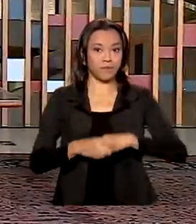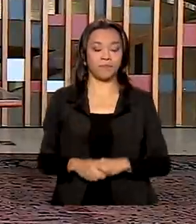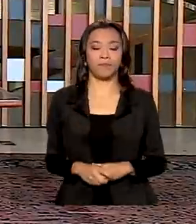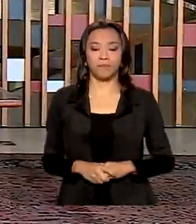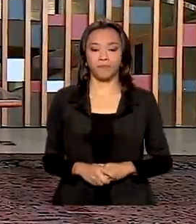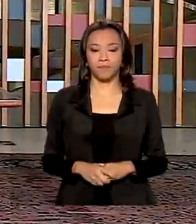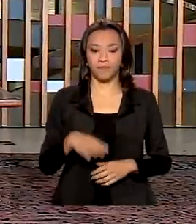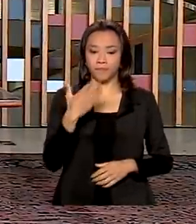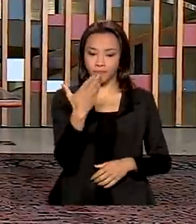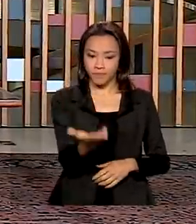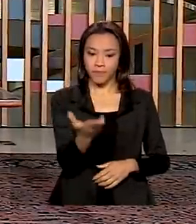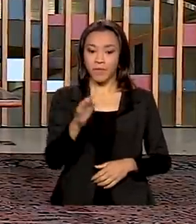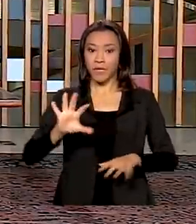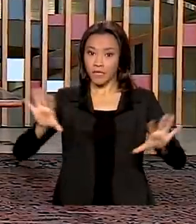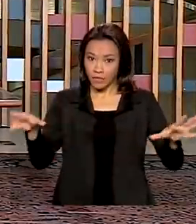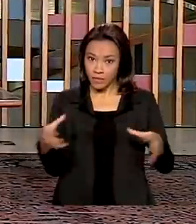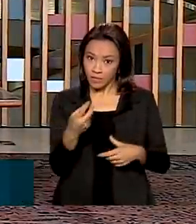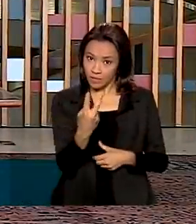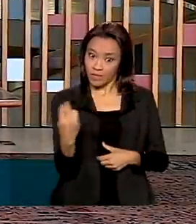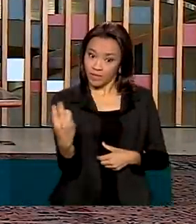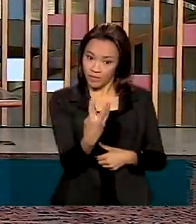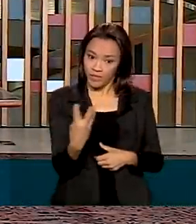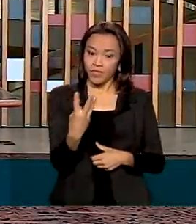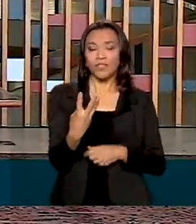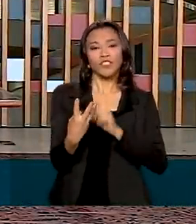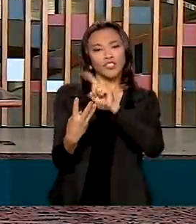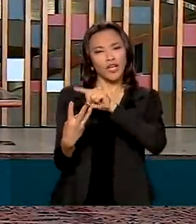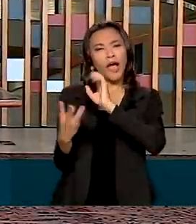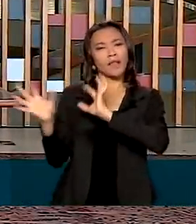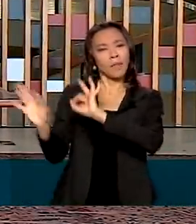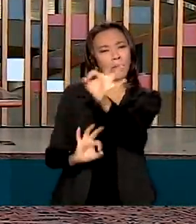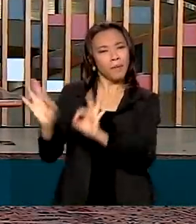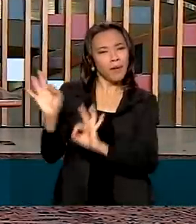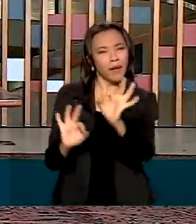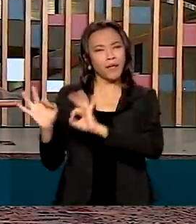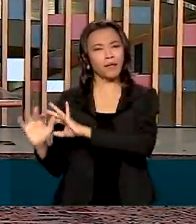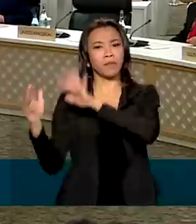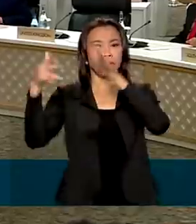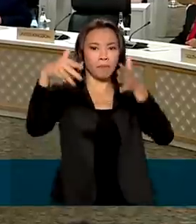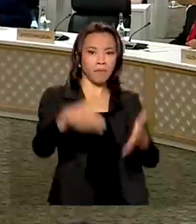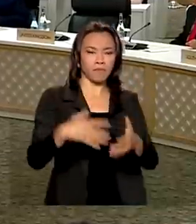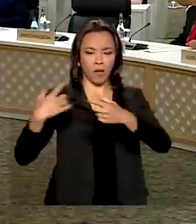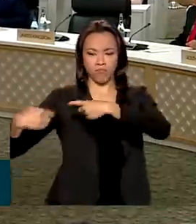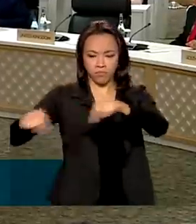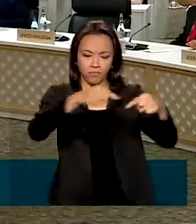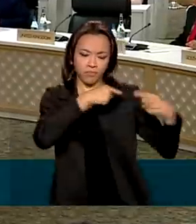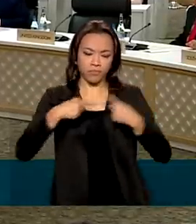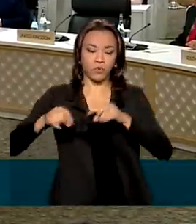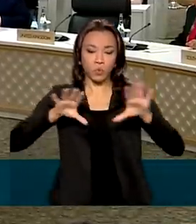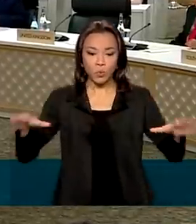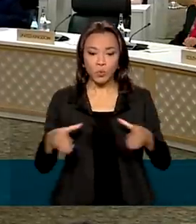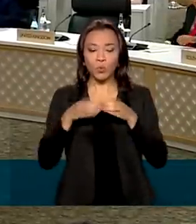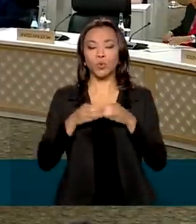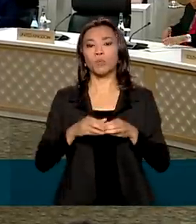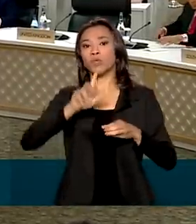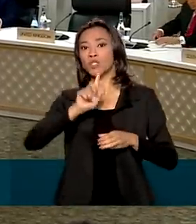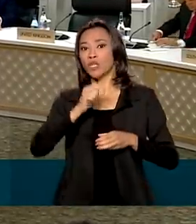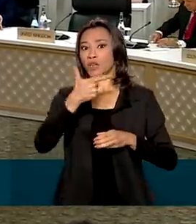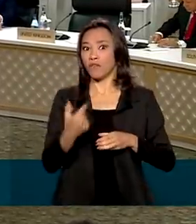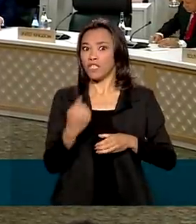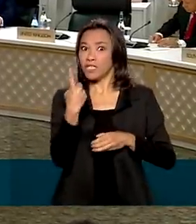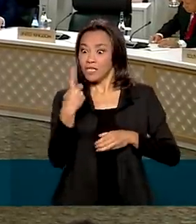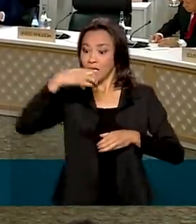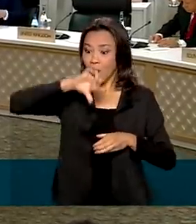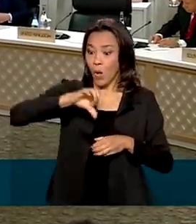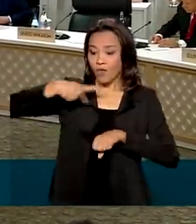A delegação brasileira já está preparada para participar dos debates do G20, o grupo das 19 nações mais